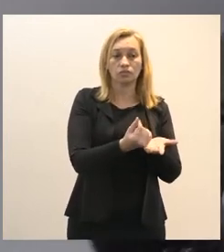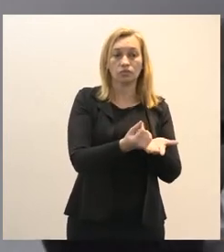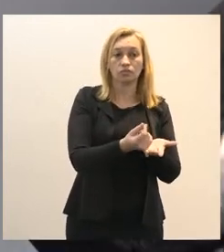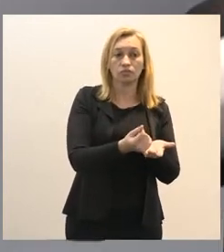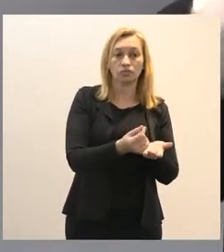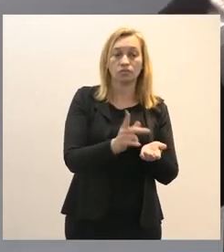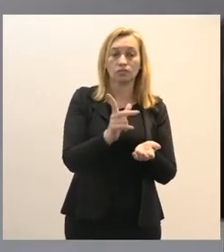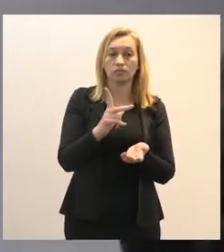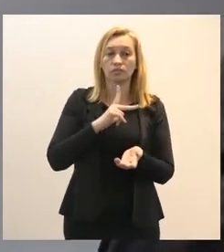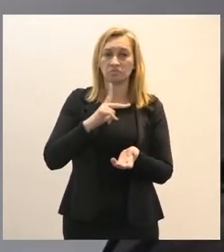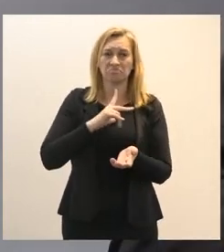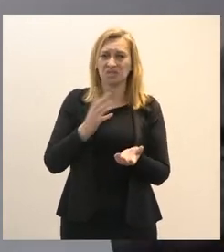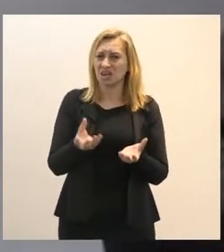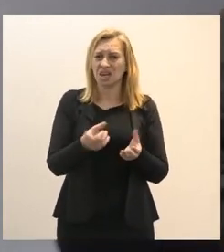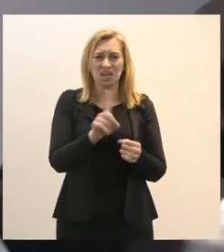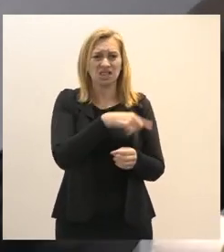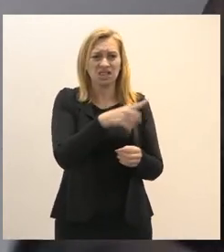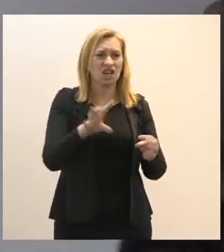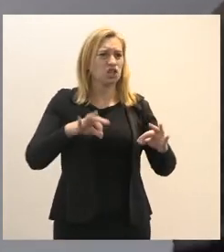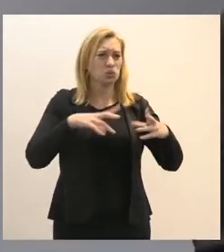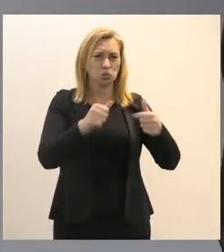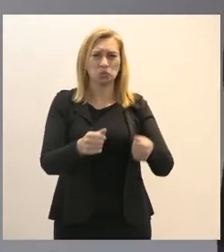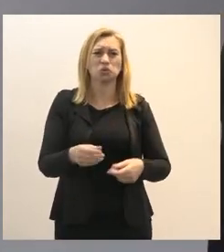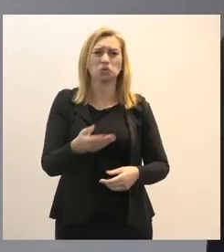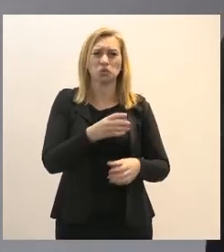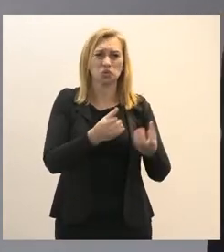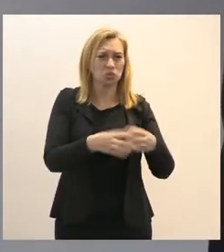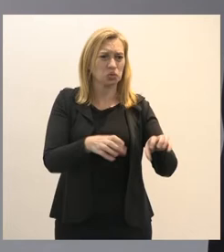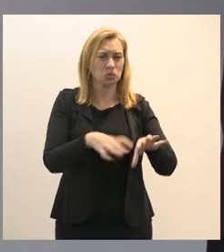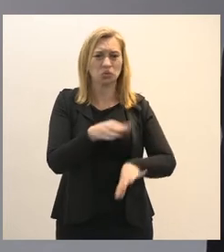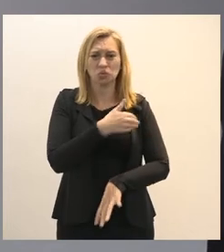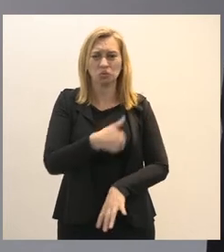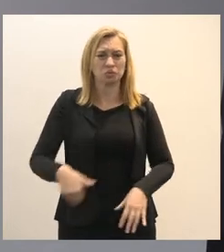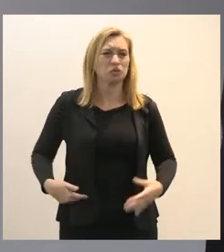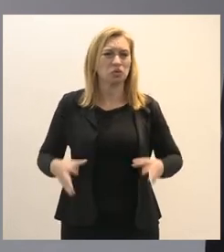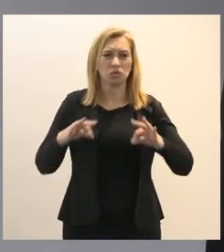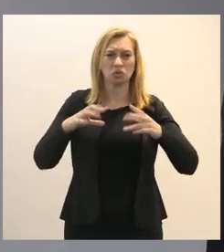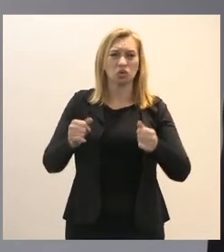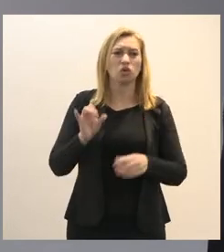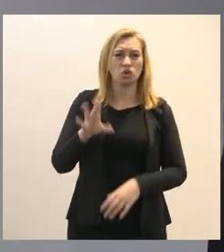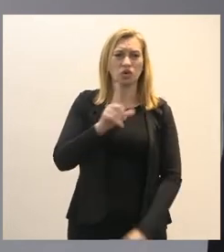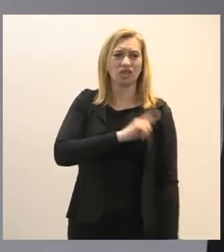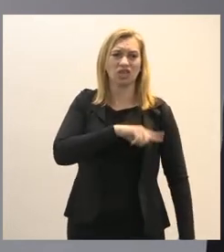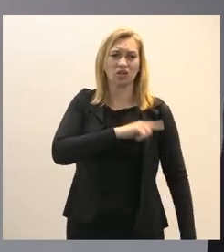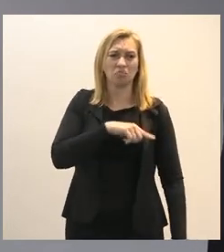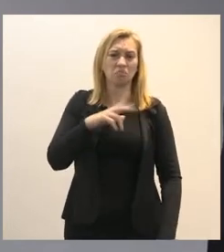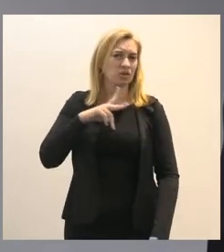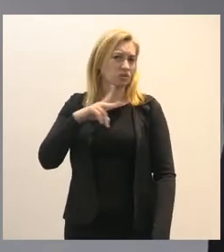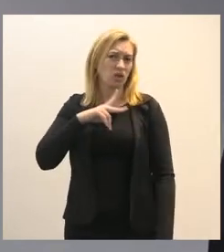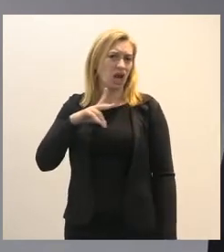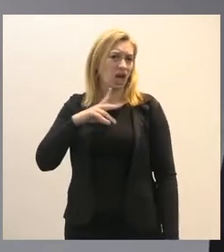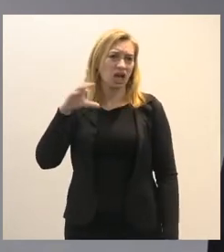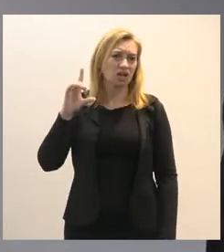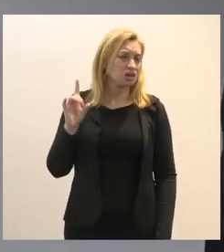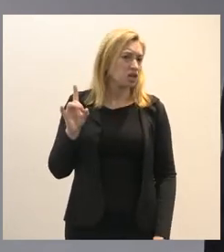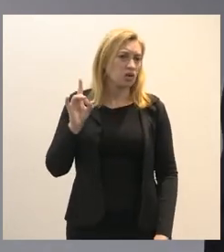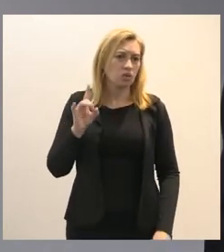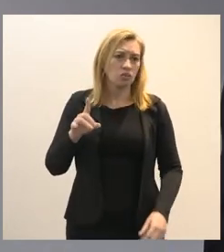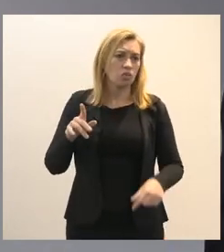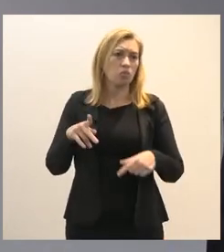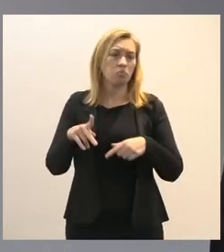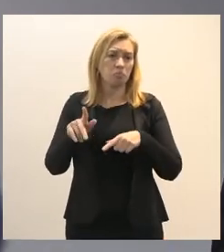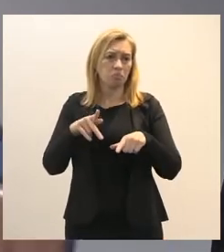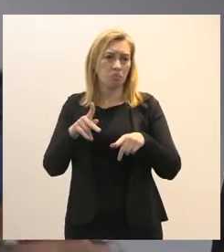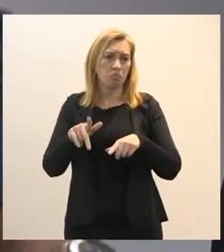esse concurso público aqui é só gestão privada com pessoal privado mas com instalações e equipamentos